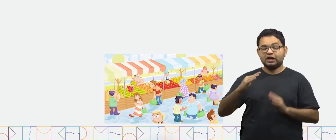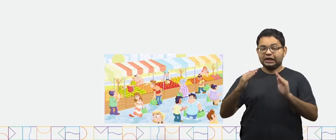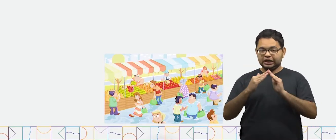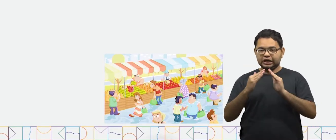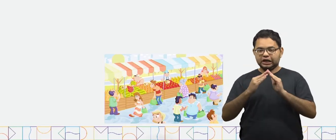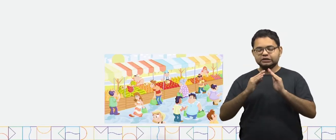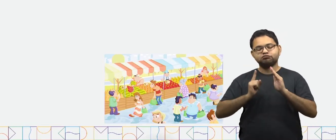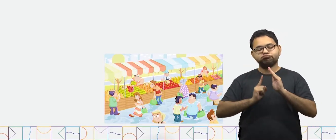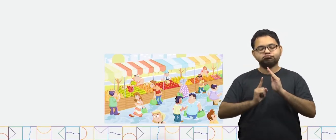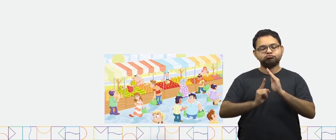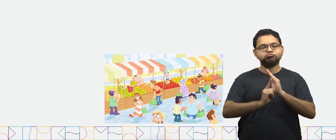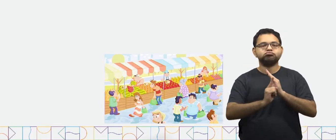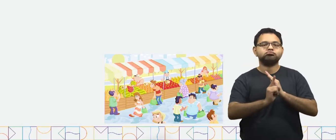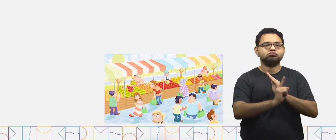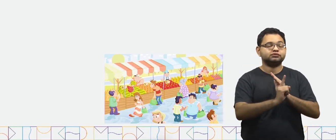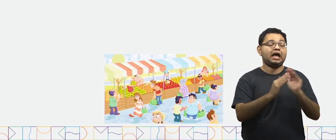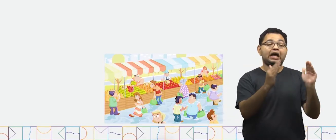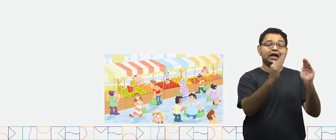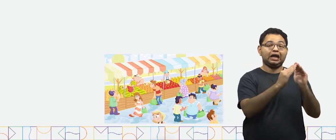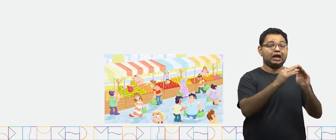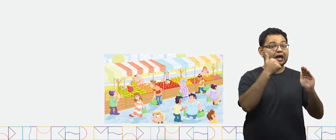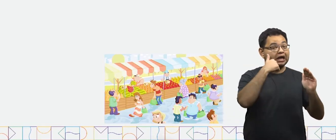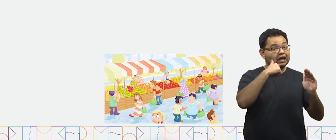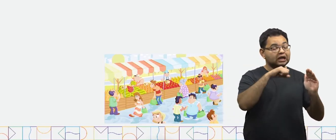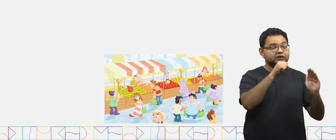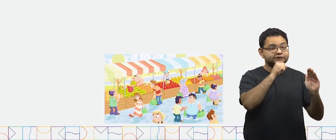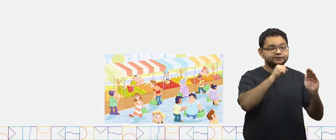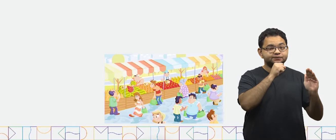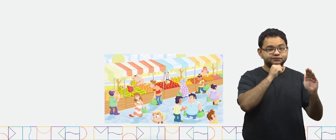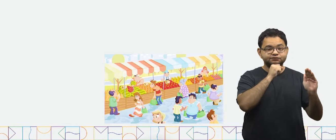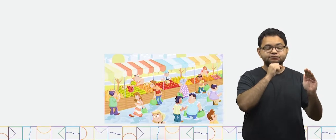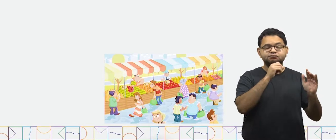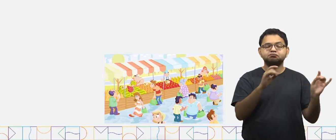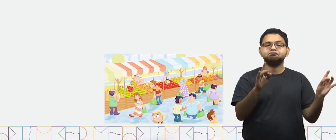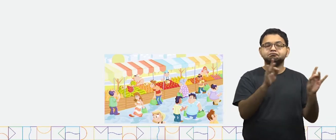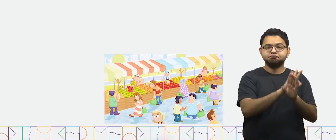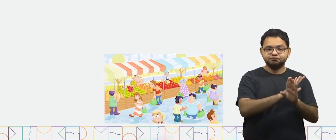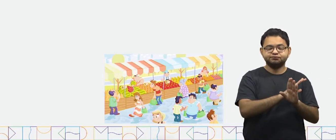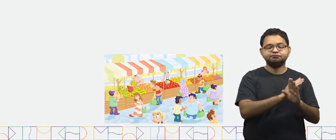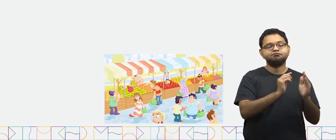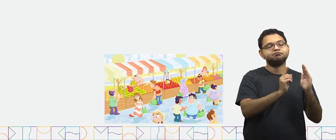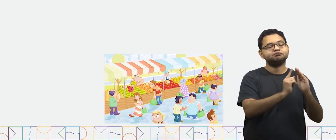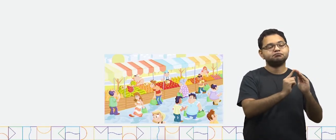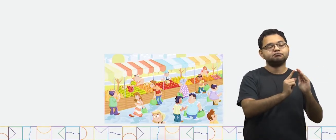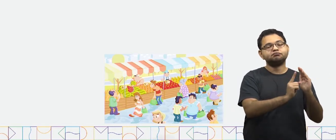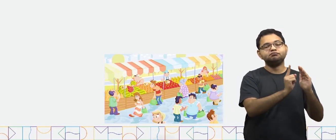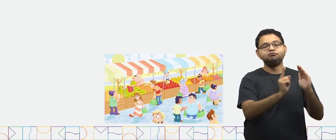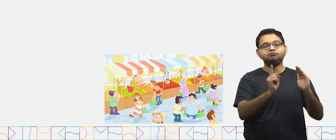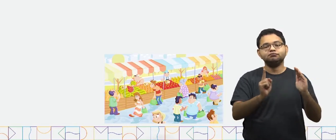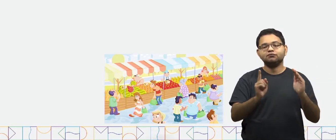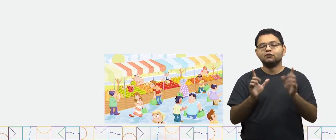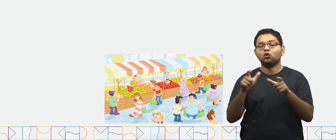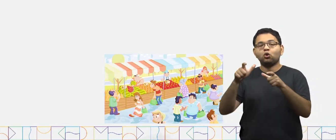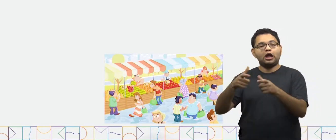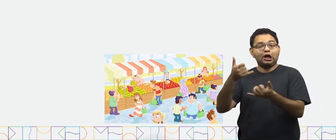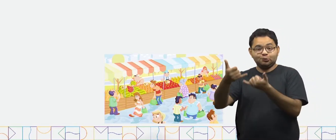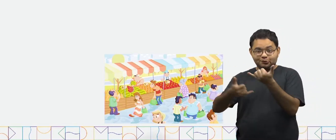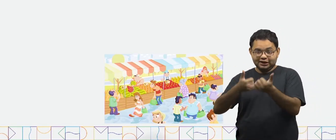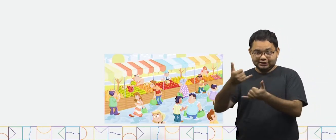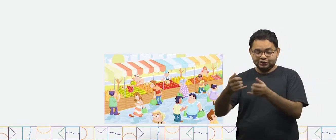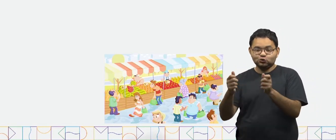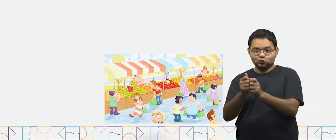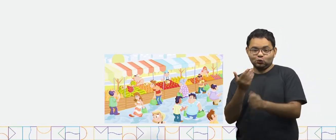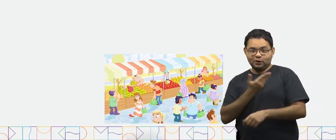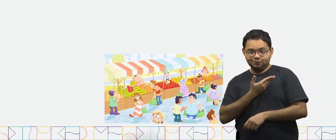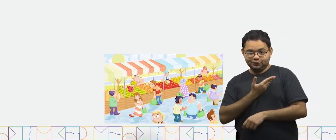sai de casa, e vai para a casa de sua avó. Depois da casa da avó, ele brinca um